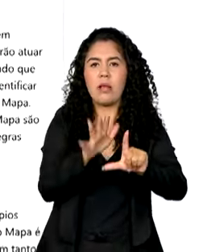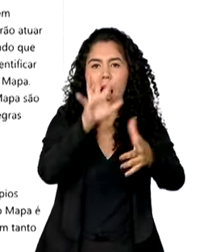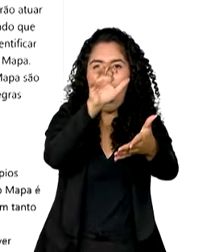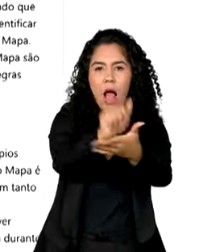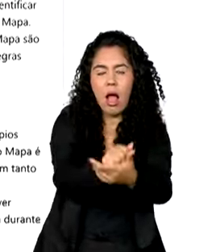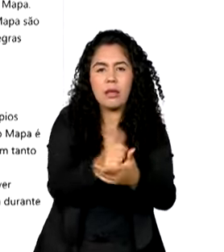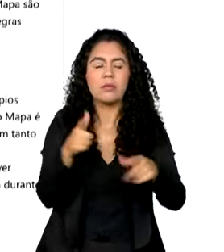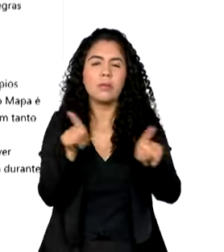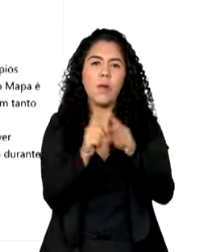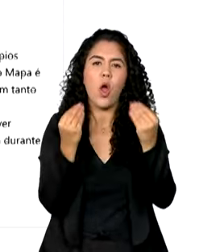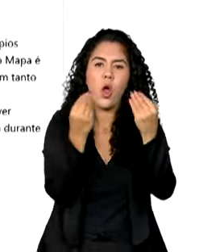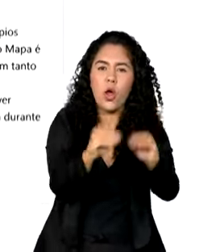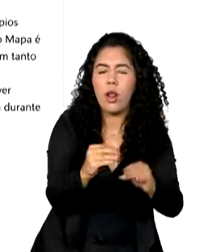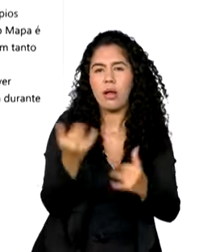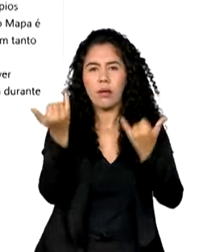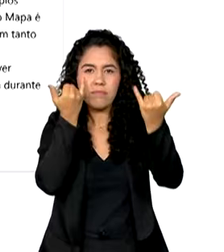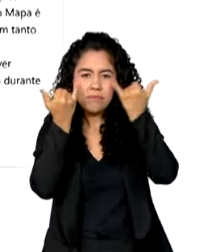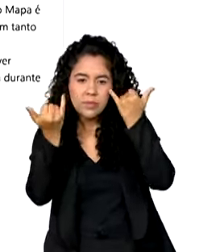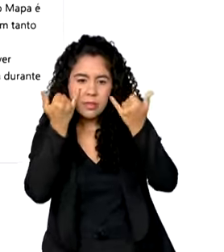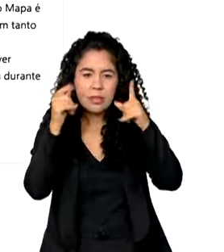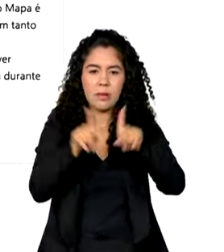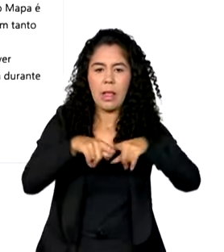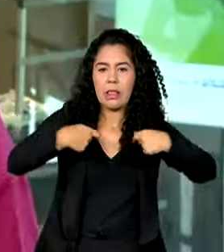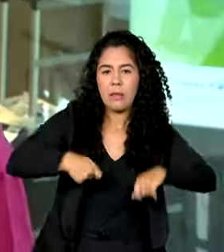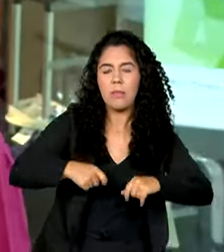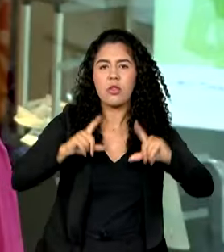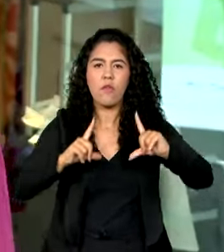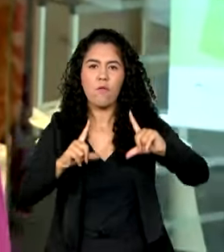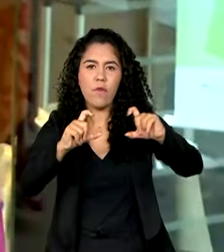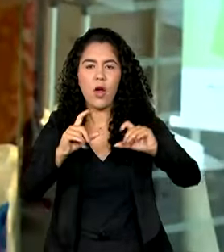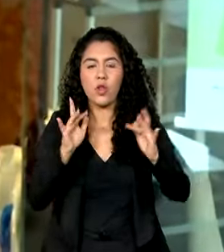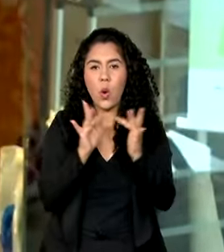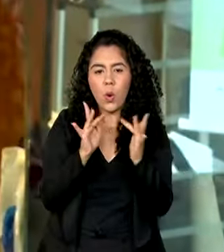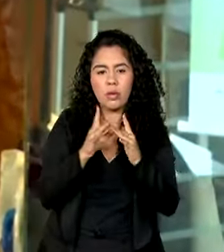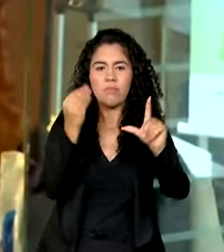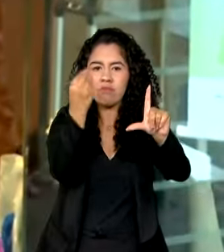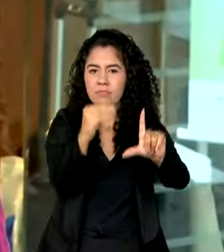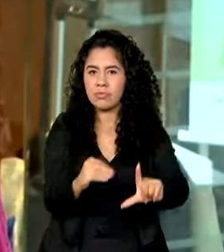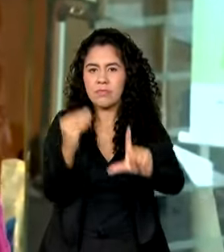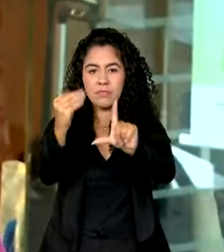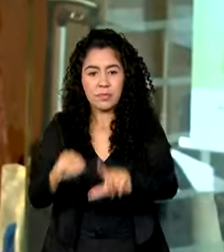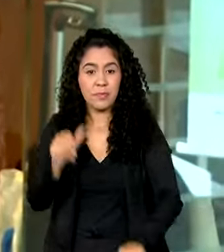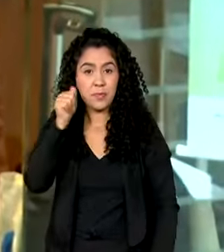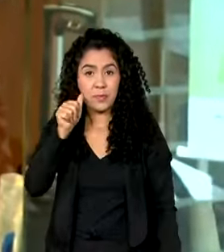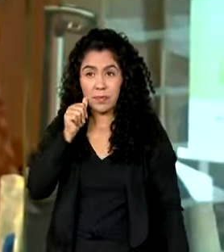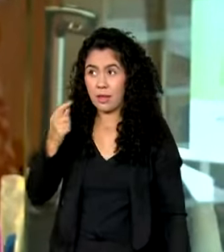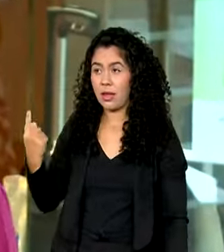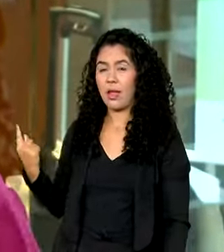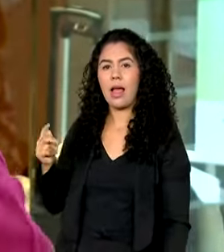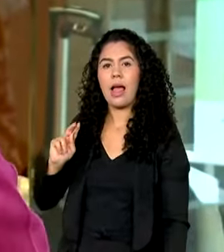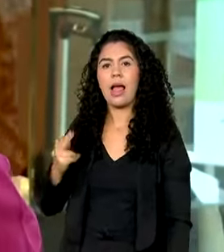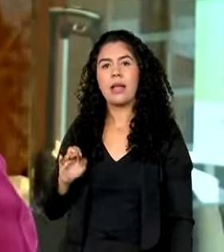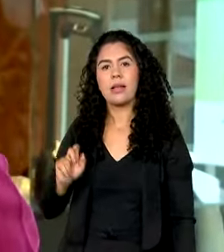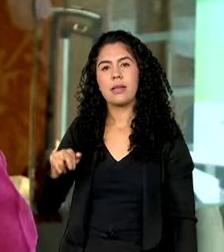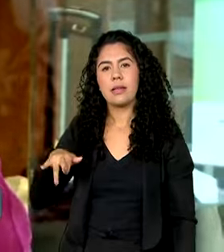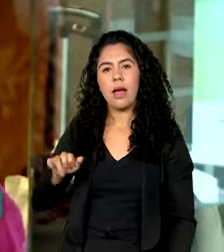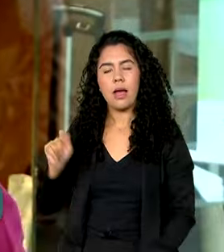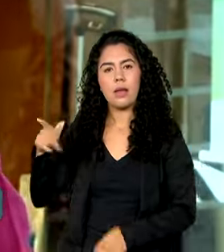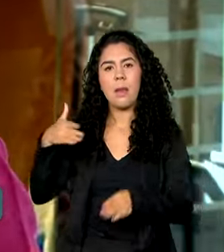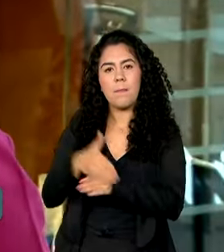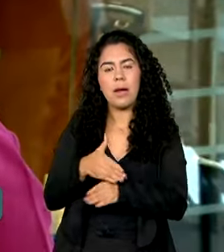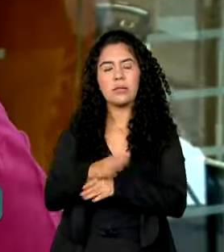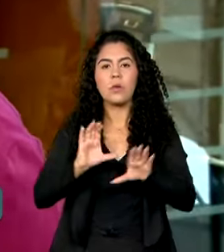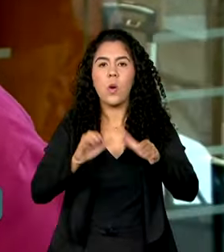inserir histórias, demandas, fotos e contatos. A Eliana faz parte de uma entidade que atua na proteção de mulheres